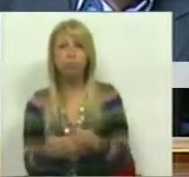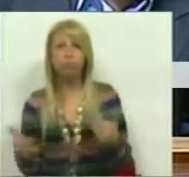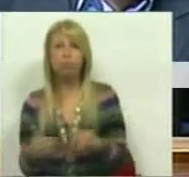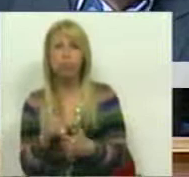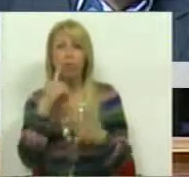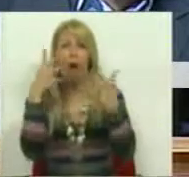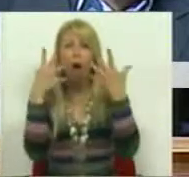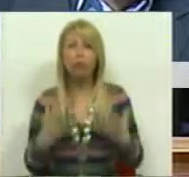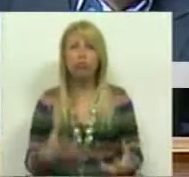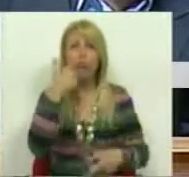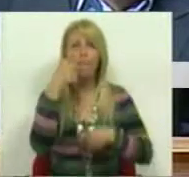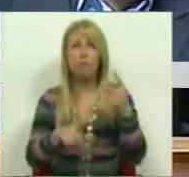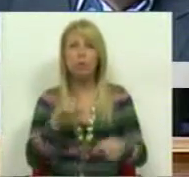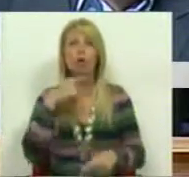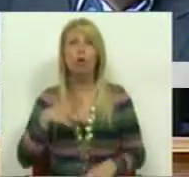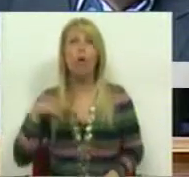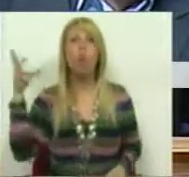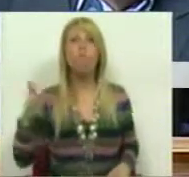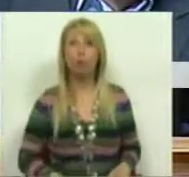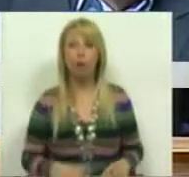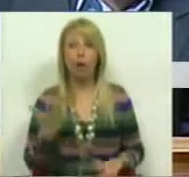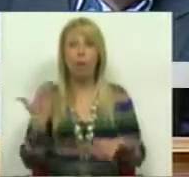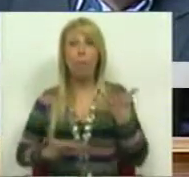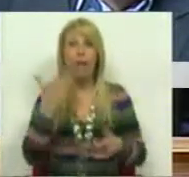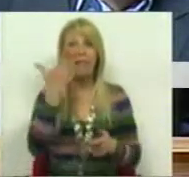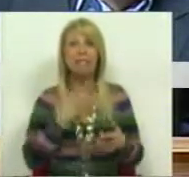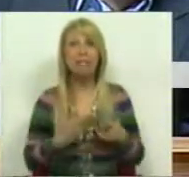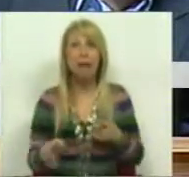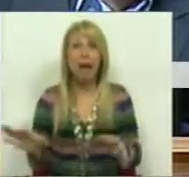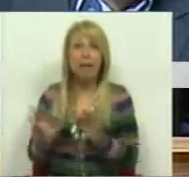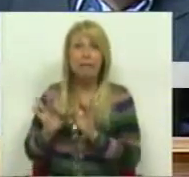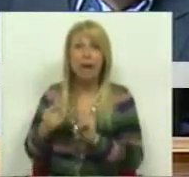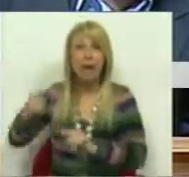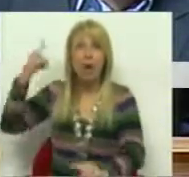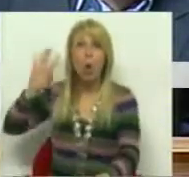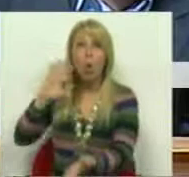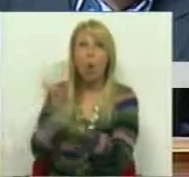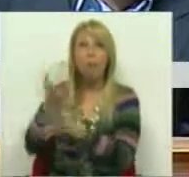que no período homólogo, na semana homóloga dos últimos dez anos.